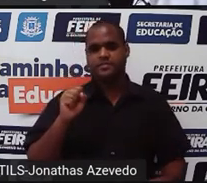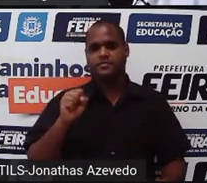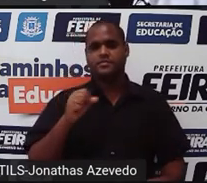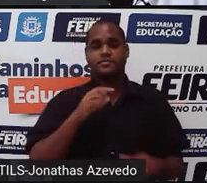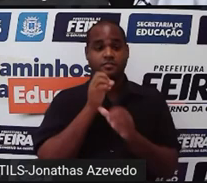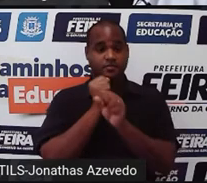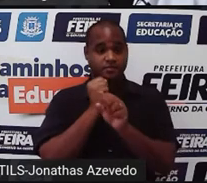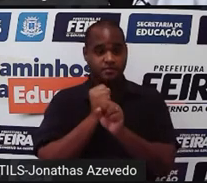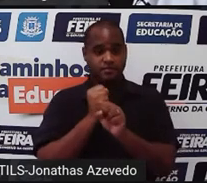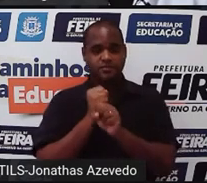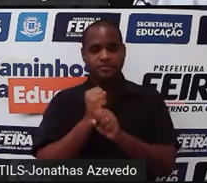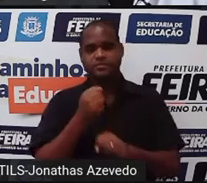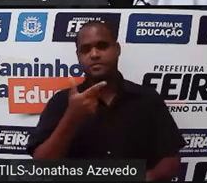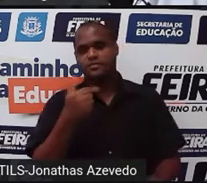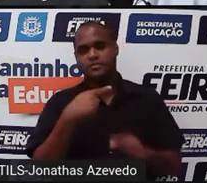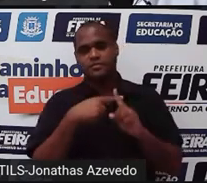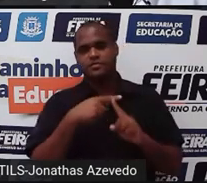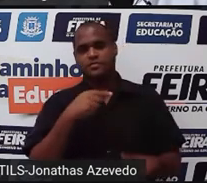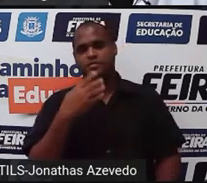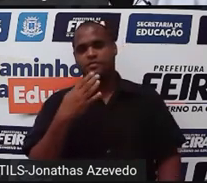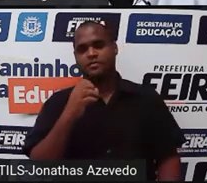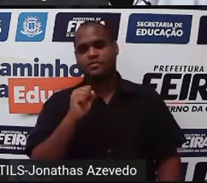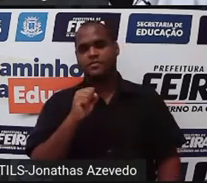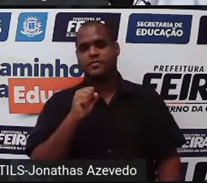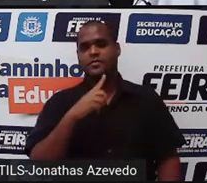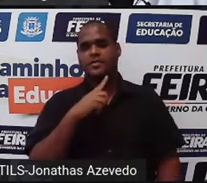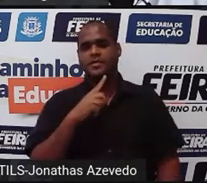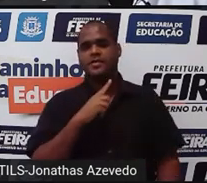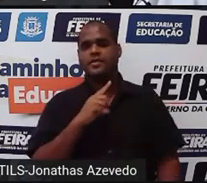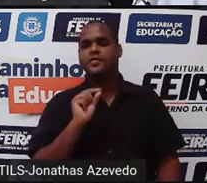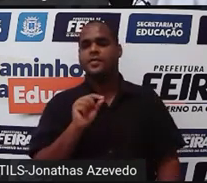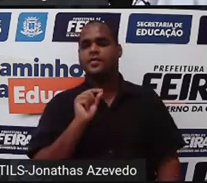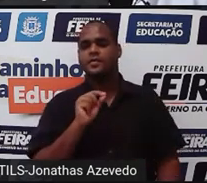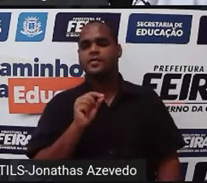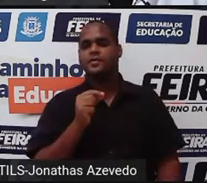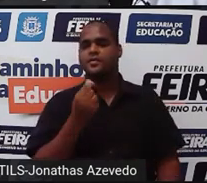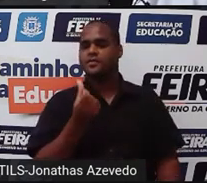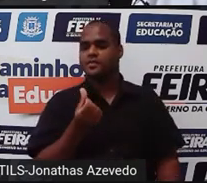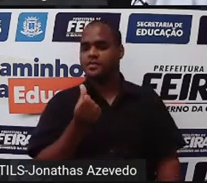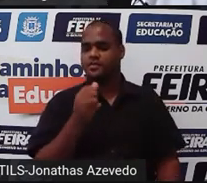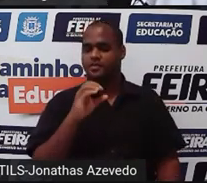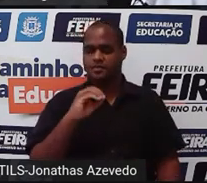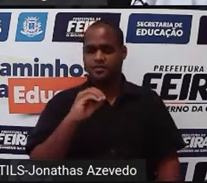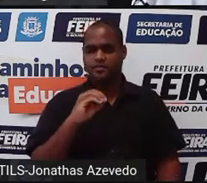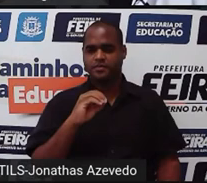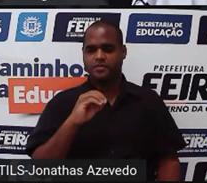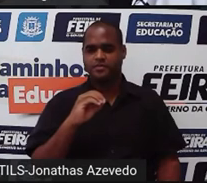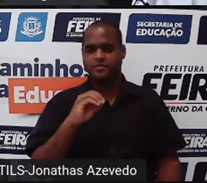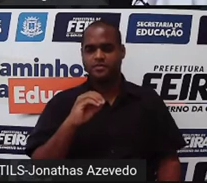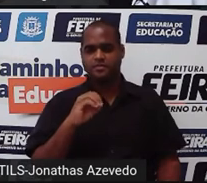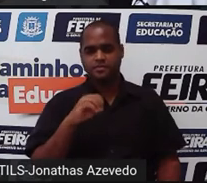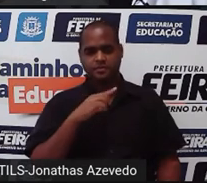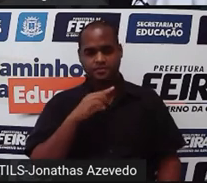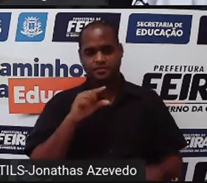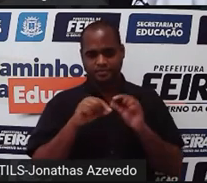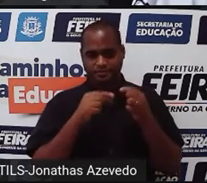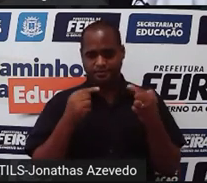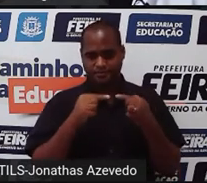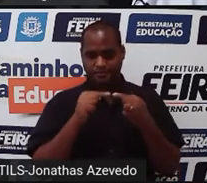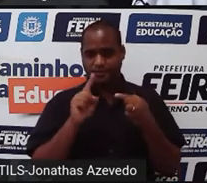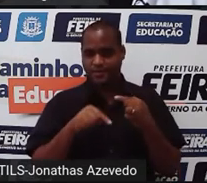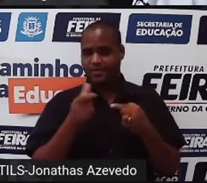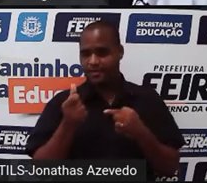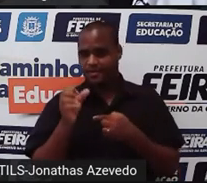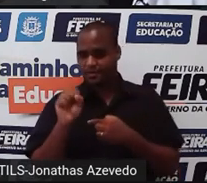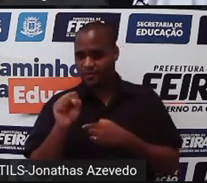somo 12 com 48 o resultado disso aí é 60 só que aí tem um detalhe tinha que ser igual